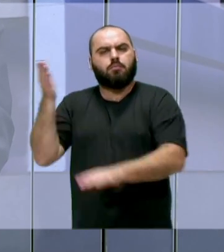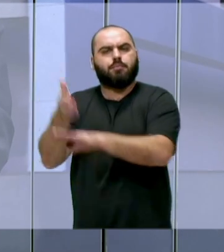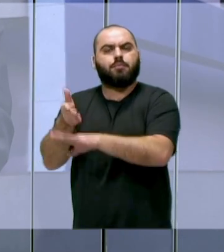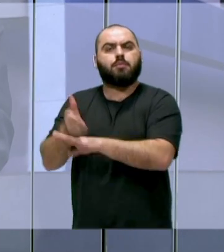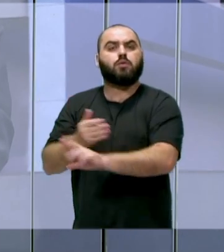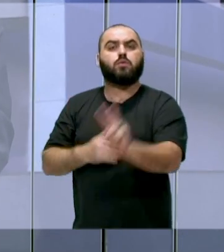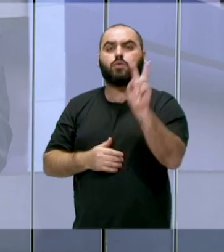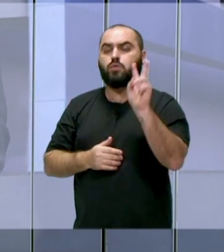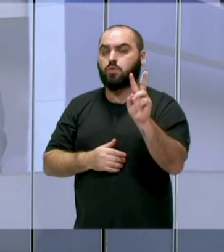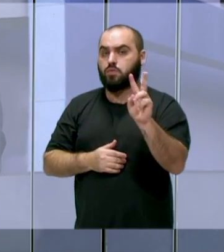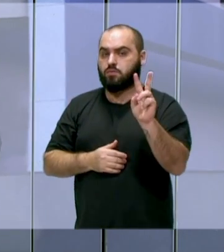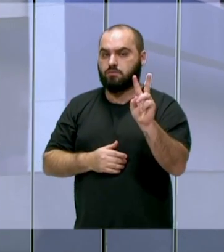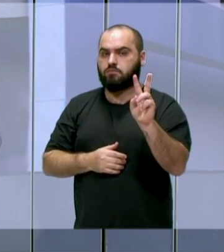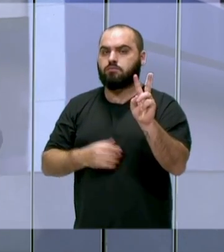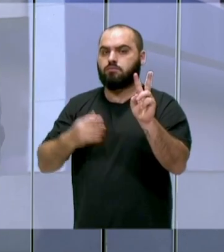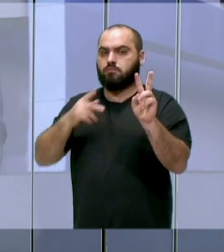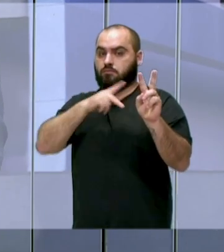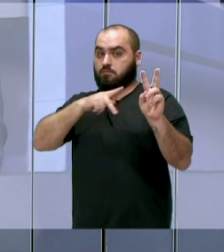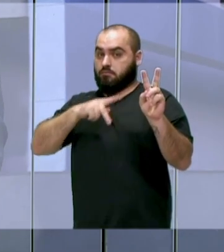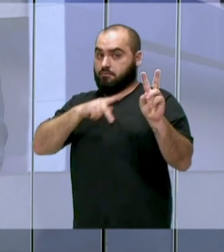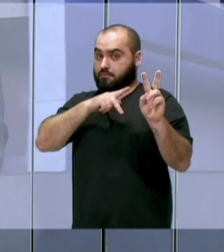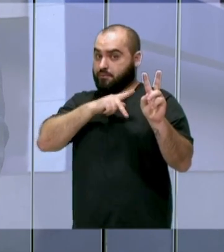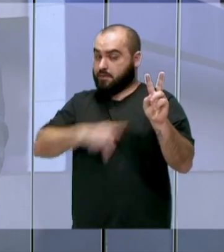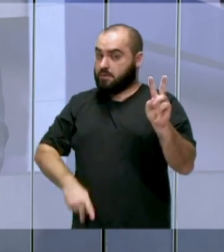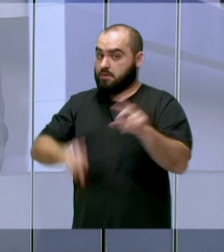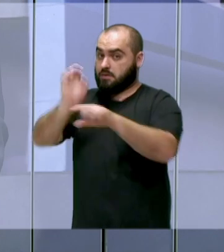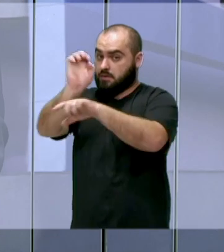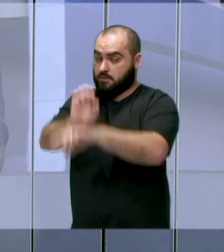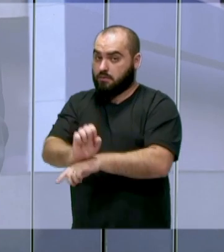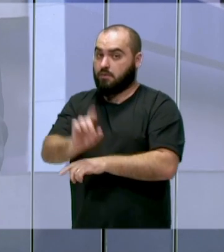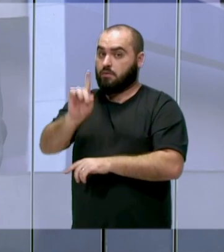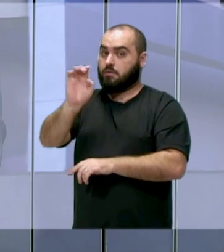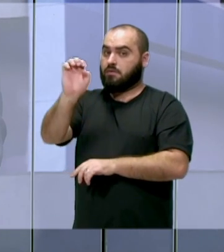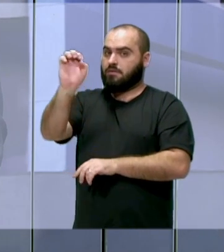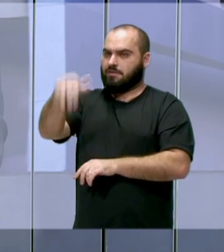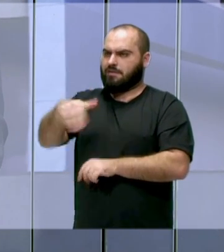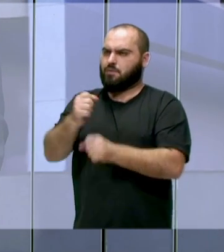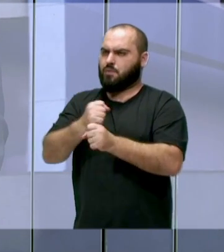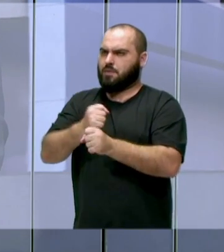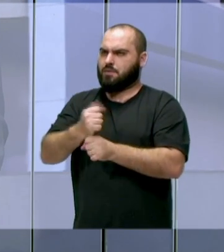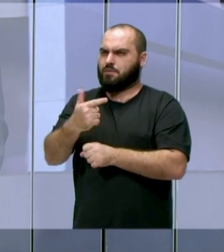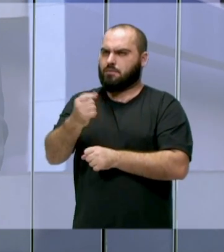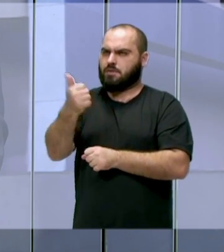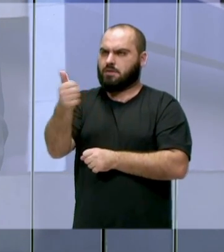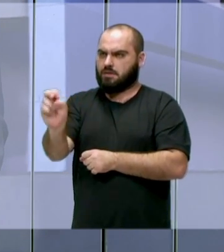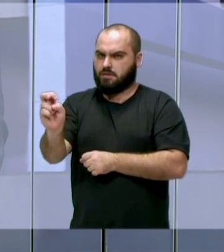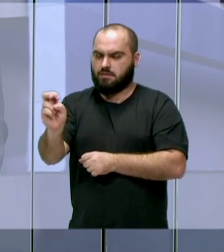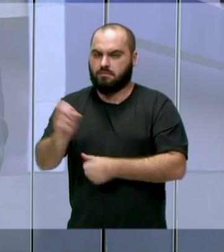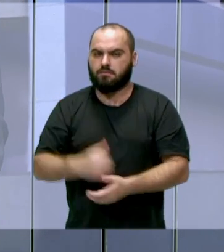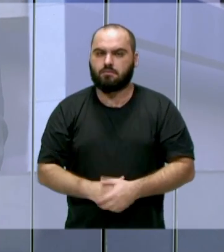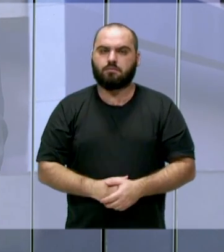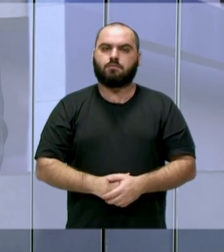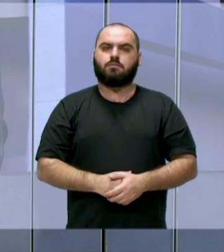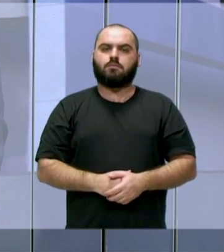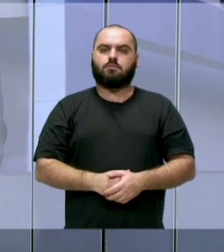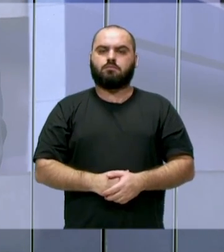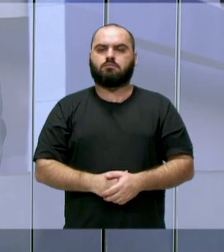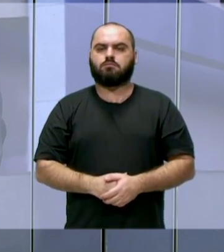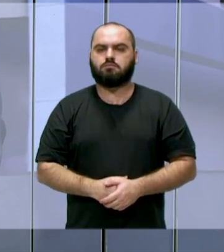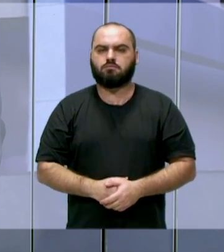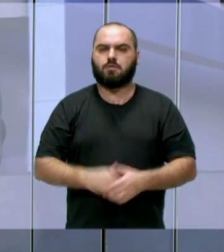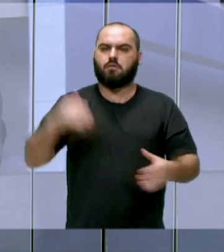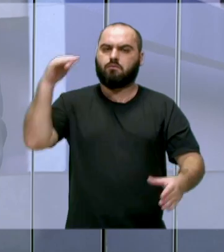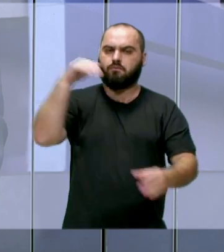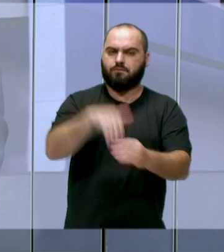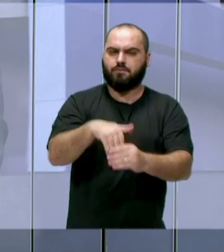dois partidos, eu fui presidente estadual da juventude do Democratas, isso em 2015, e vice-presidente nacional, depois aí mediante as